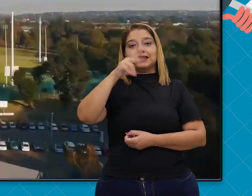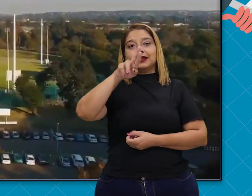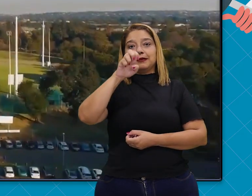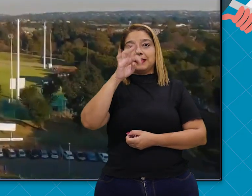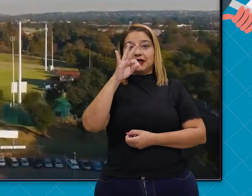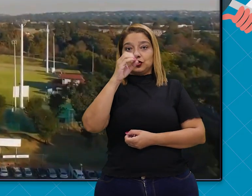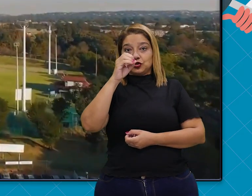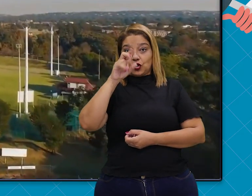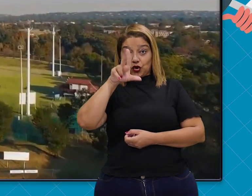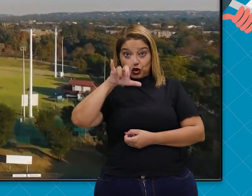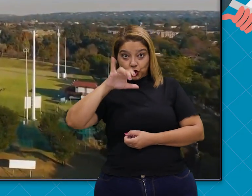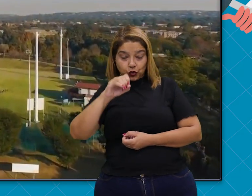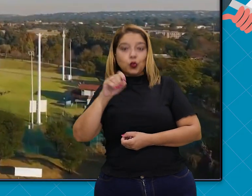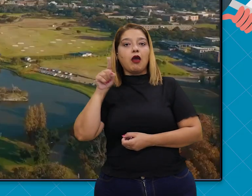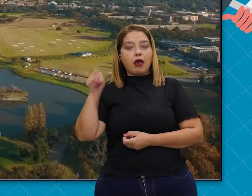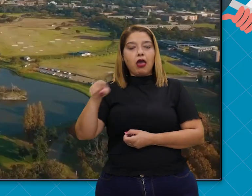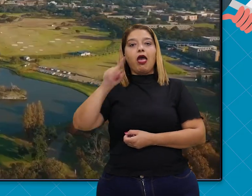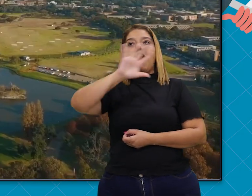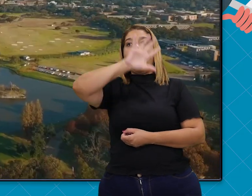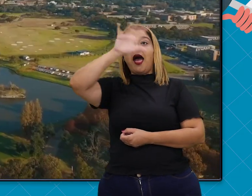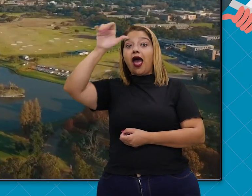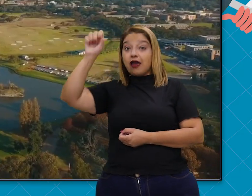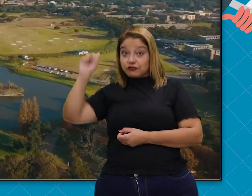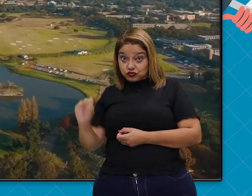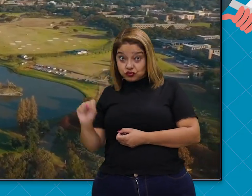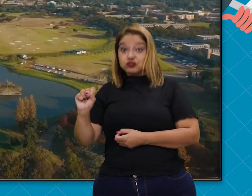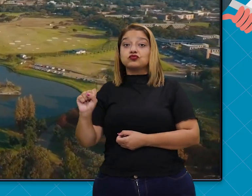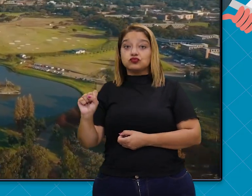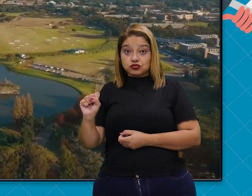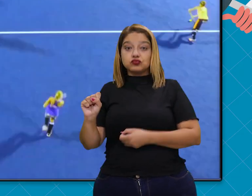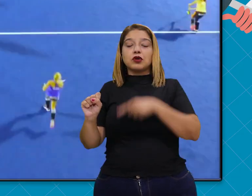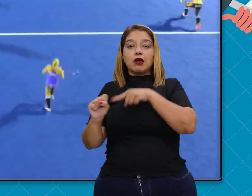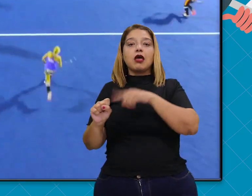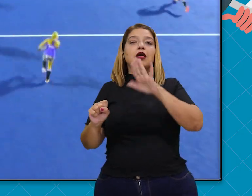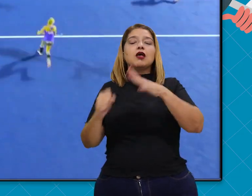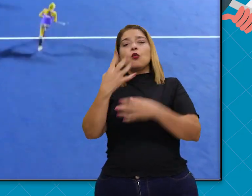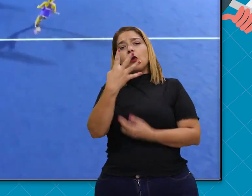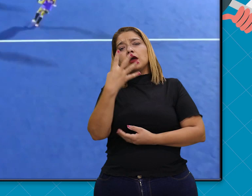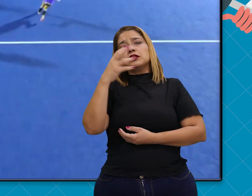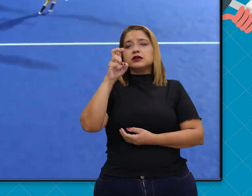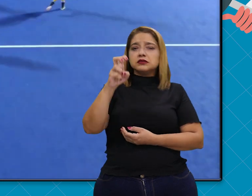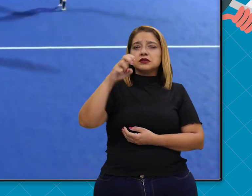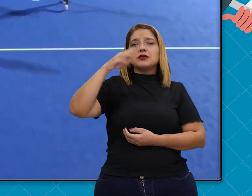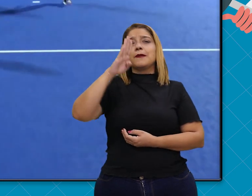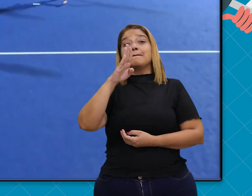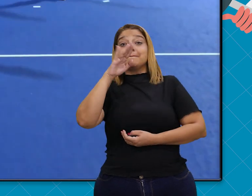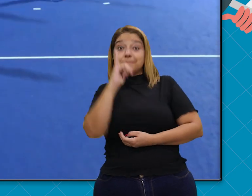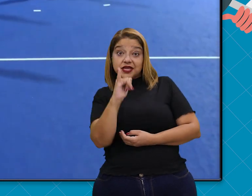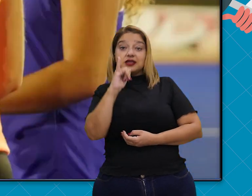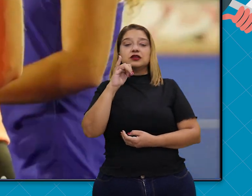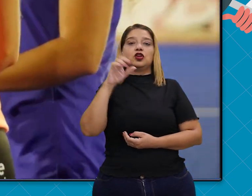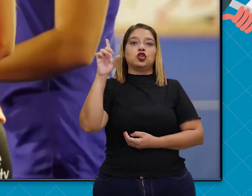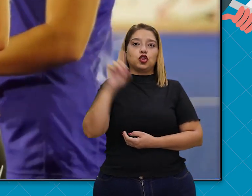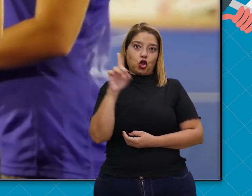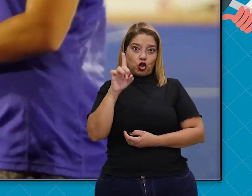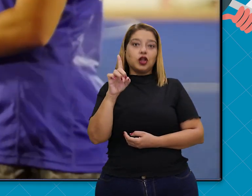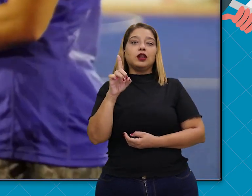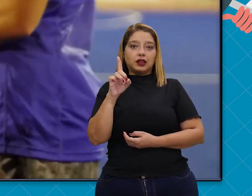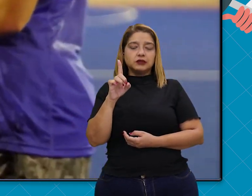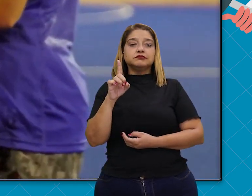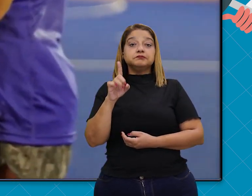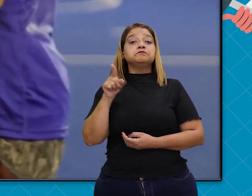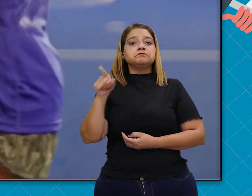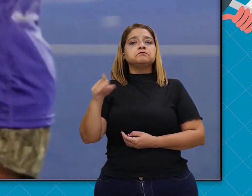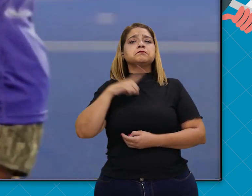E tem uma riqueza total de 45 bilhões de dólares. Pretória tem uma população de